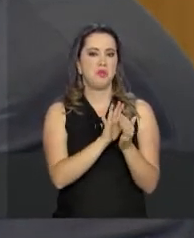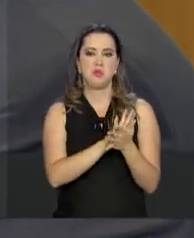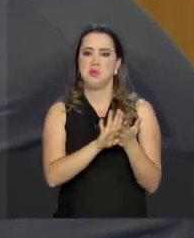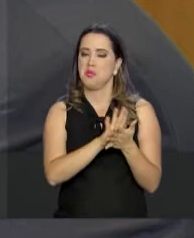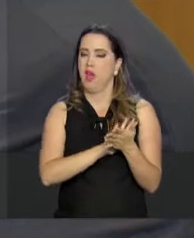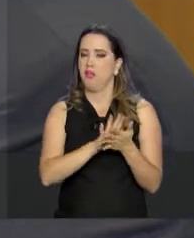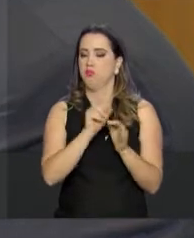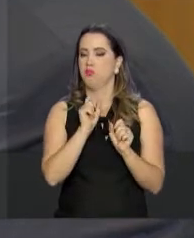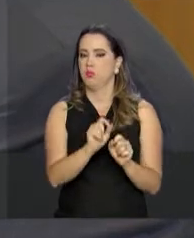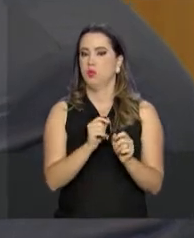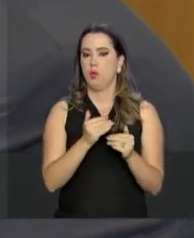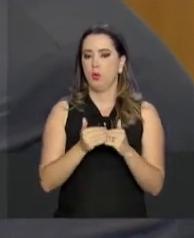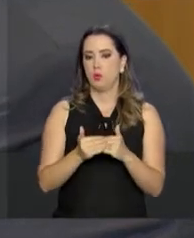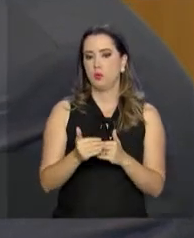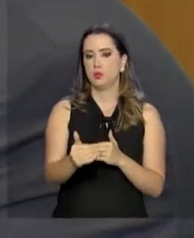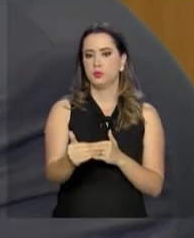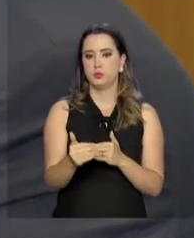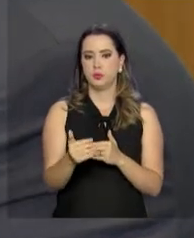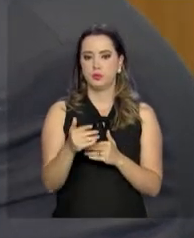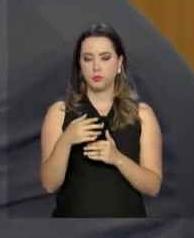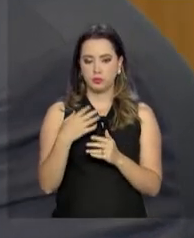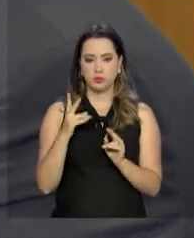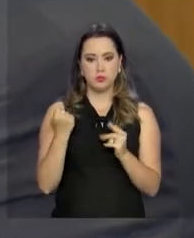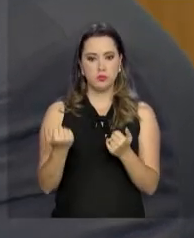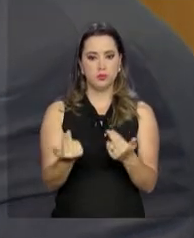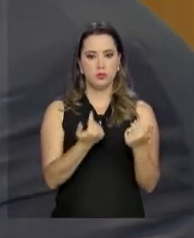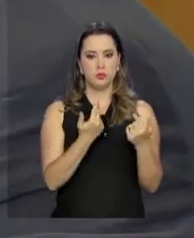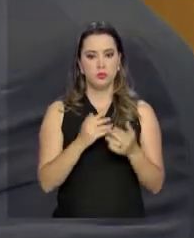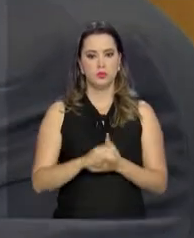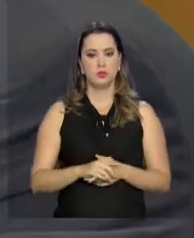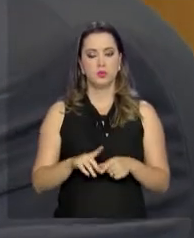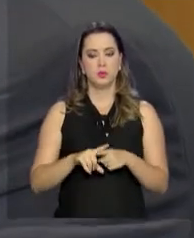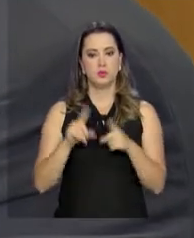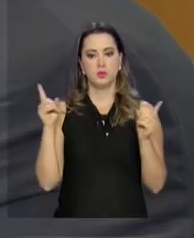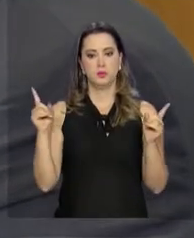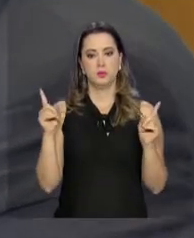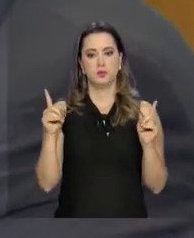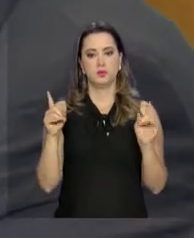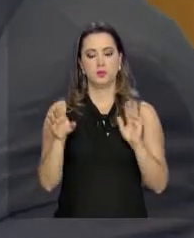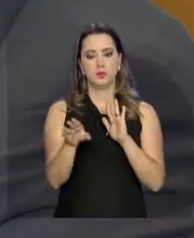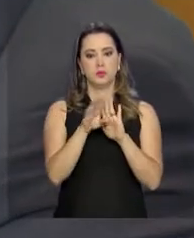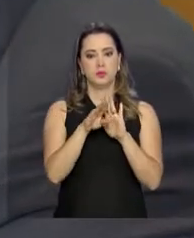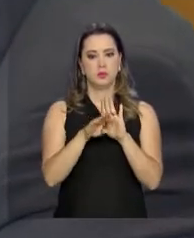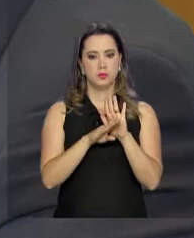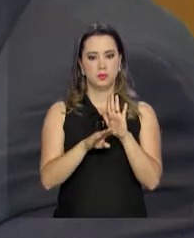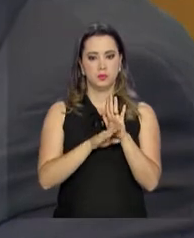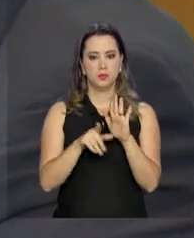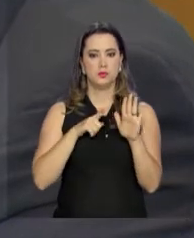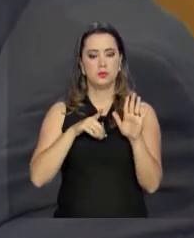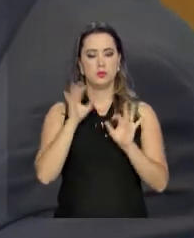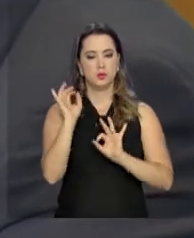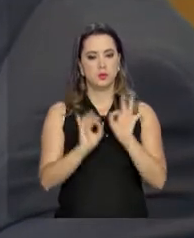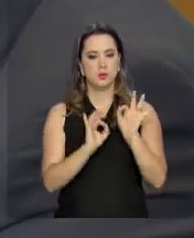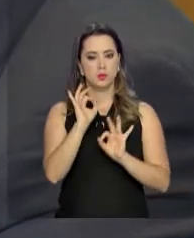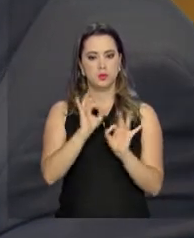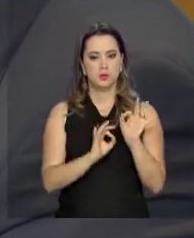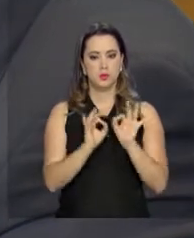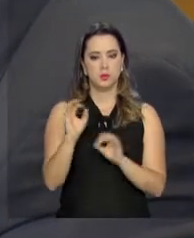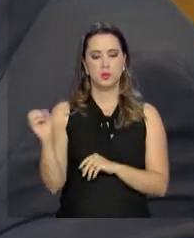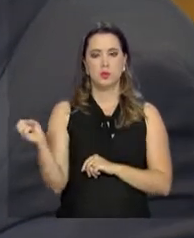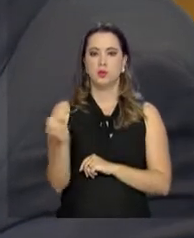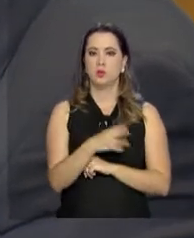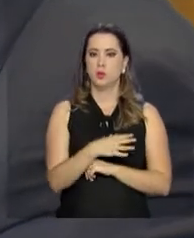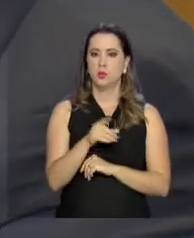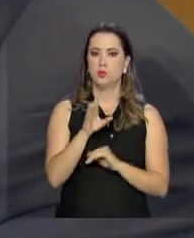remissão. Estarão todos mantidos. Mas o projeto pode ter uma saída organizada com um novo